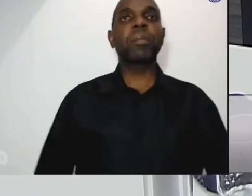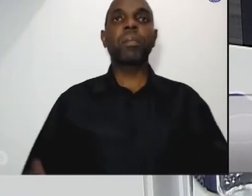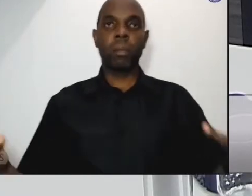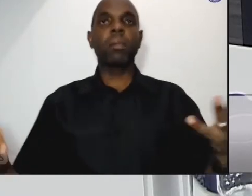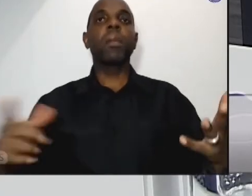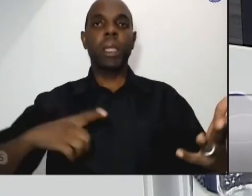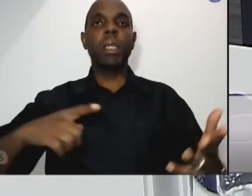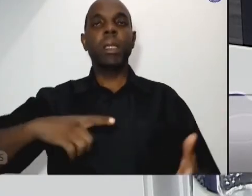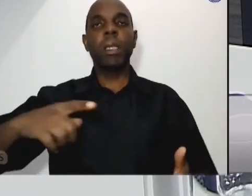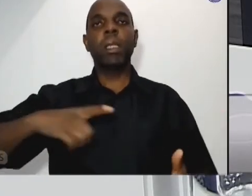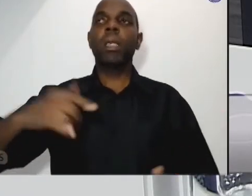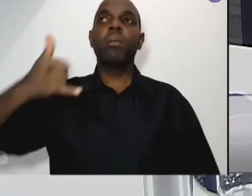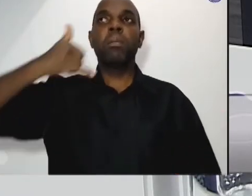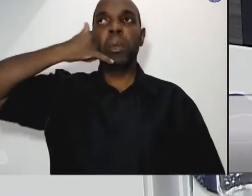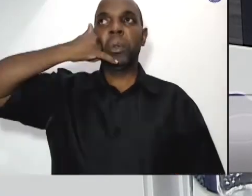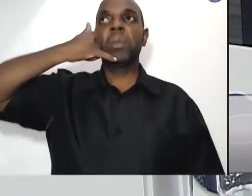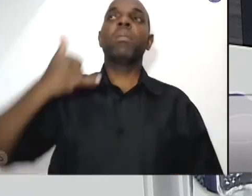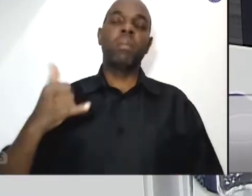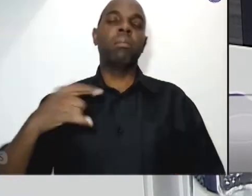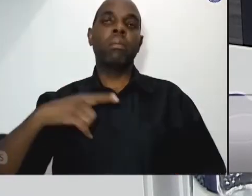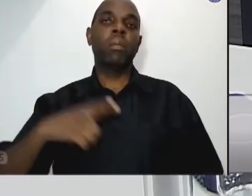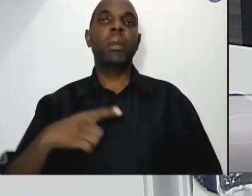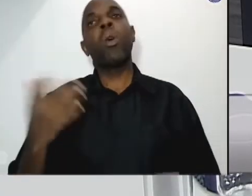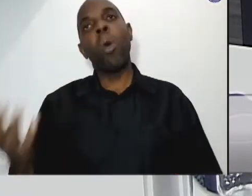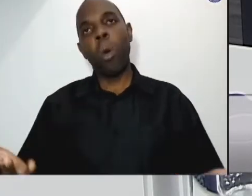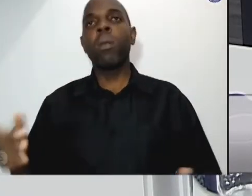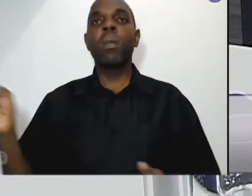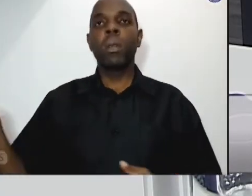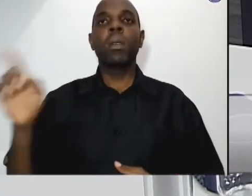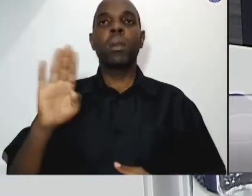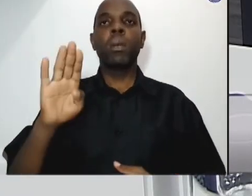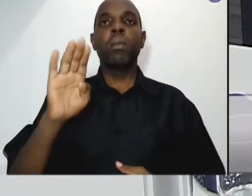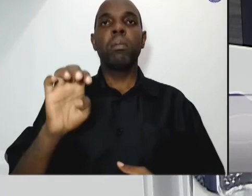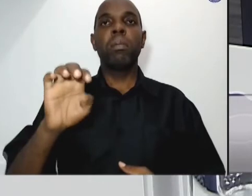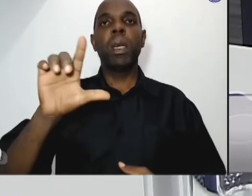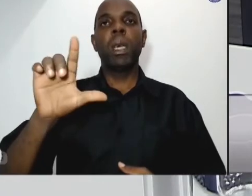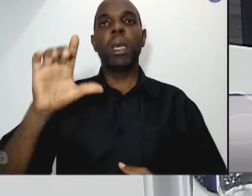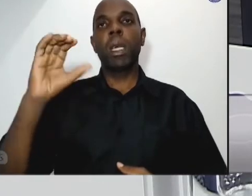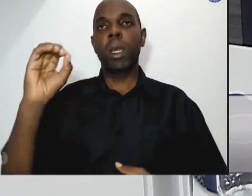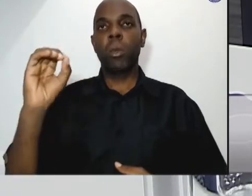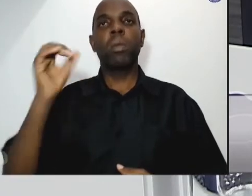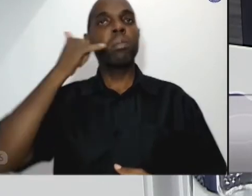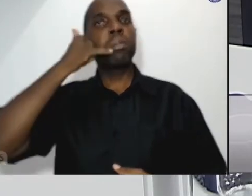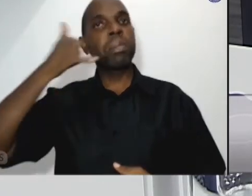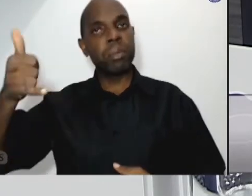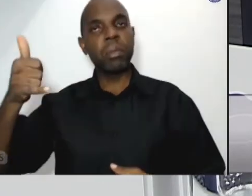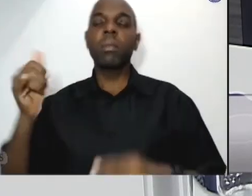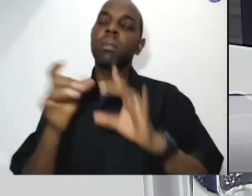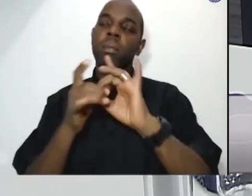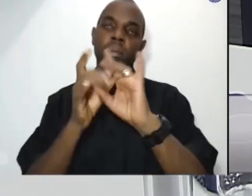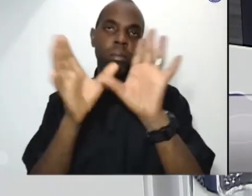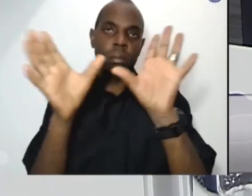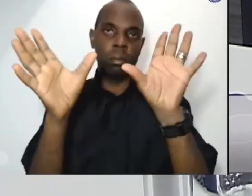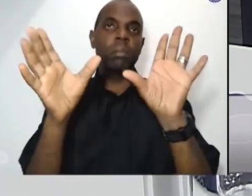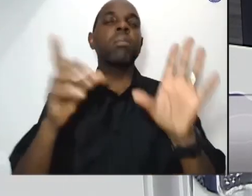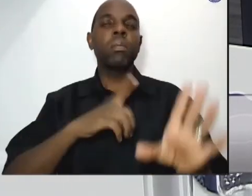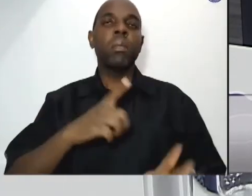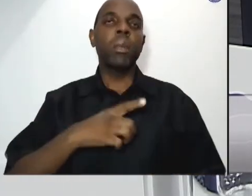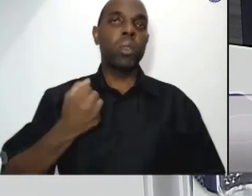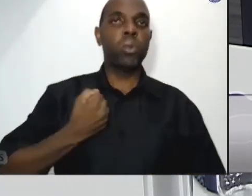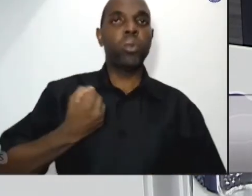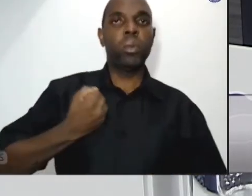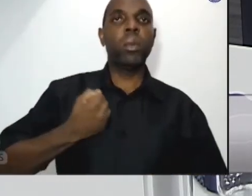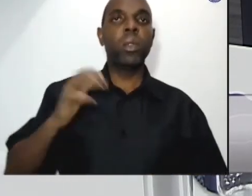direto comigo ou com o Belo para tirar alguma dúvida se quiser se a gente não entrou em contato ainda